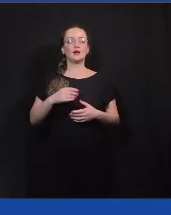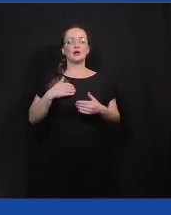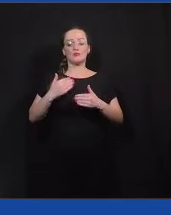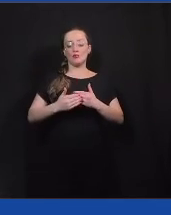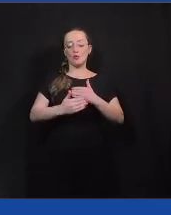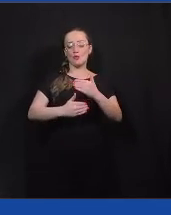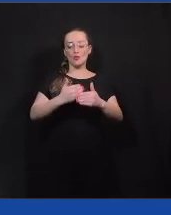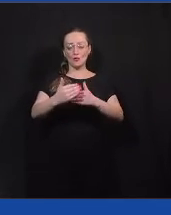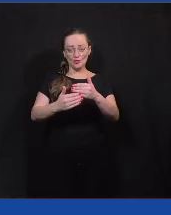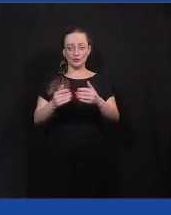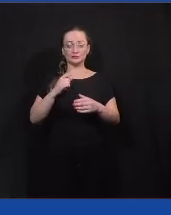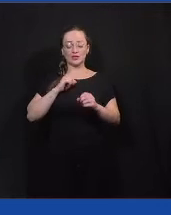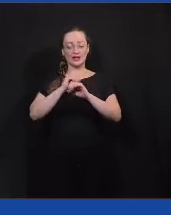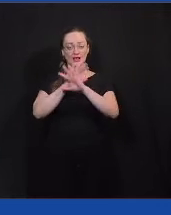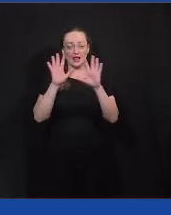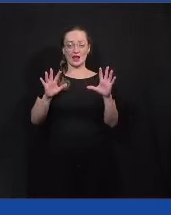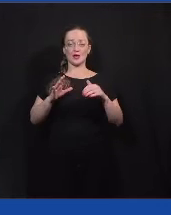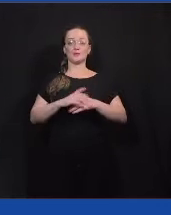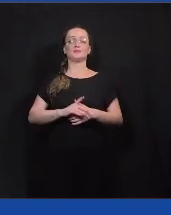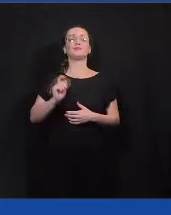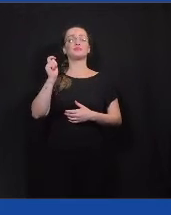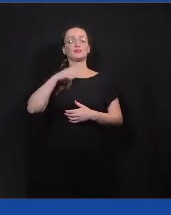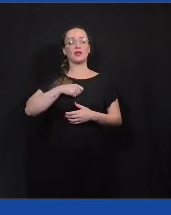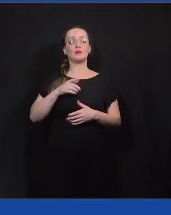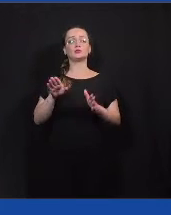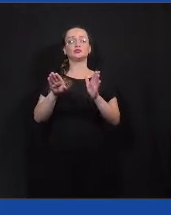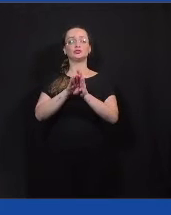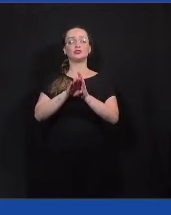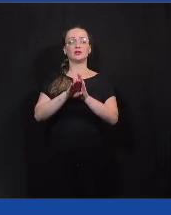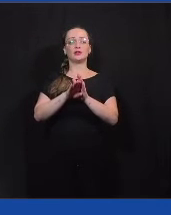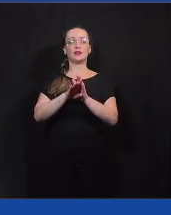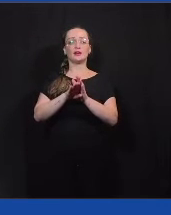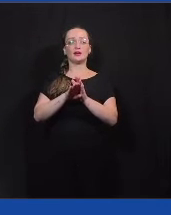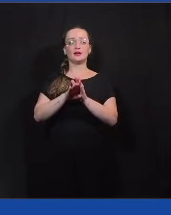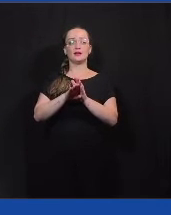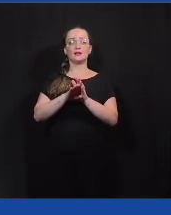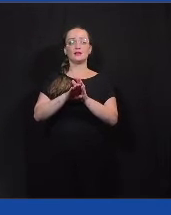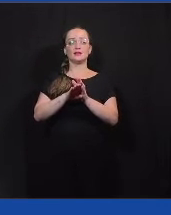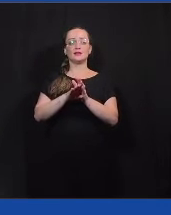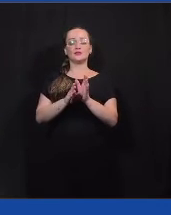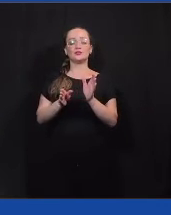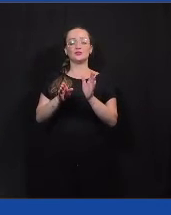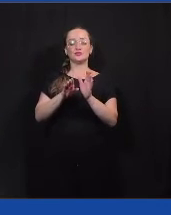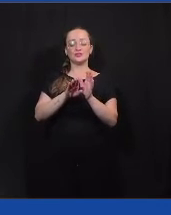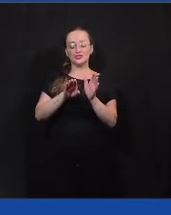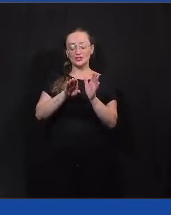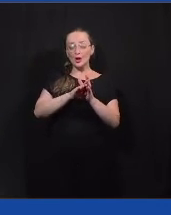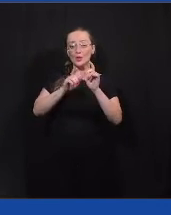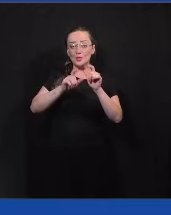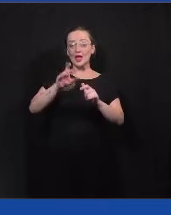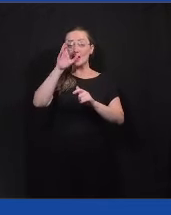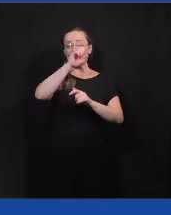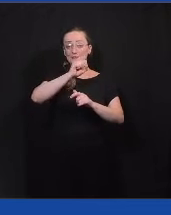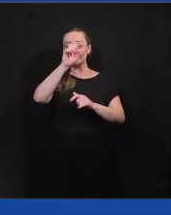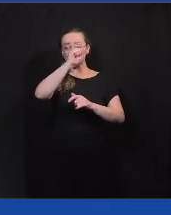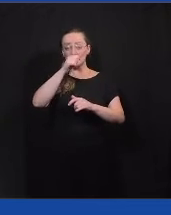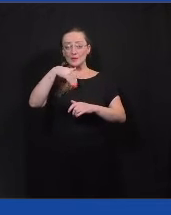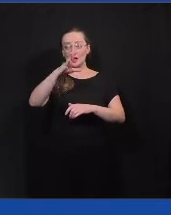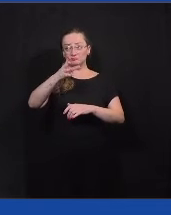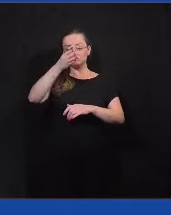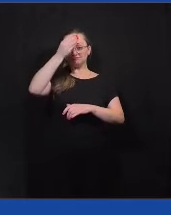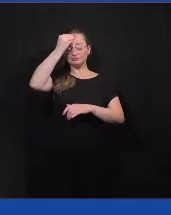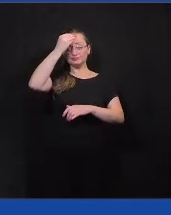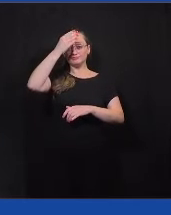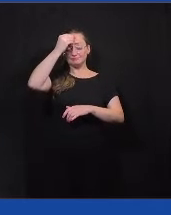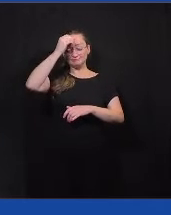caminho muito claro e que consiga sair nesse funil de aprendizado um cidadão com mais conteúdo, com